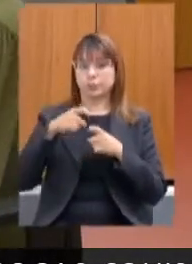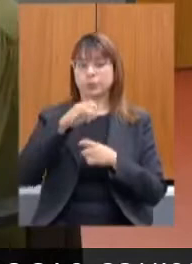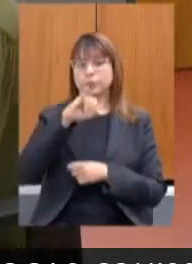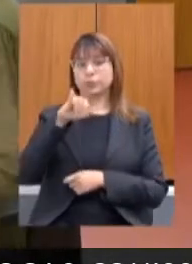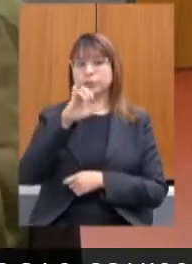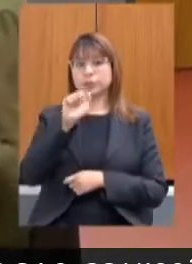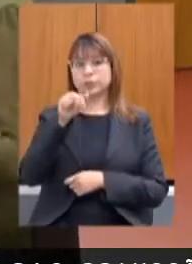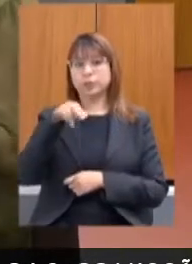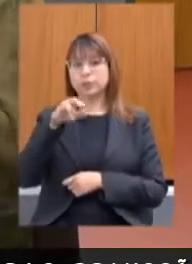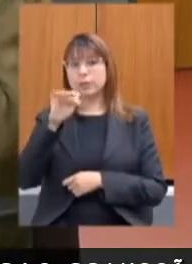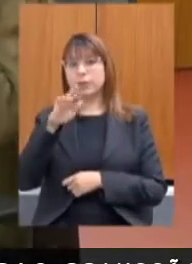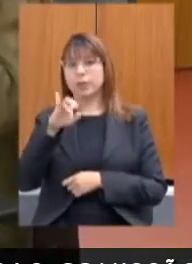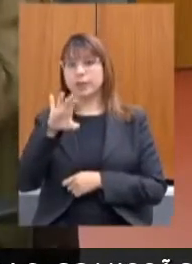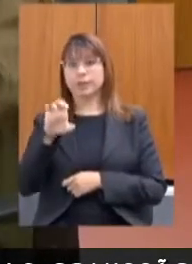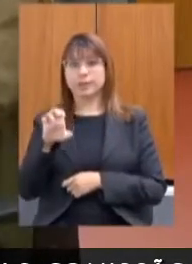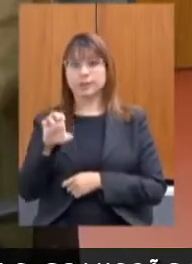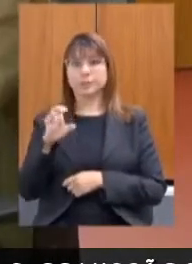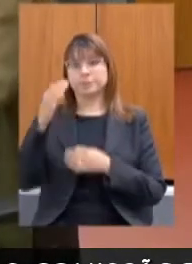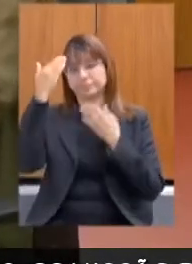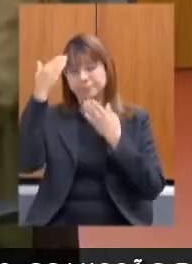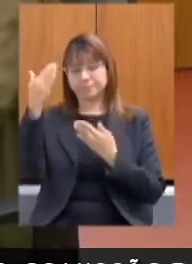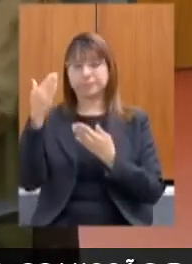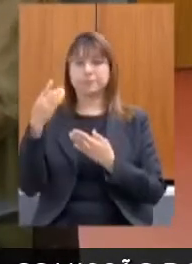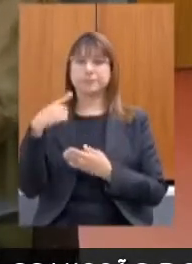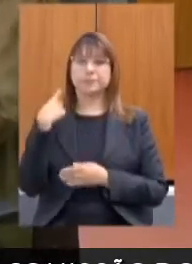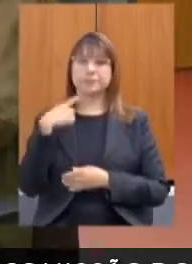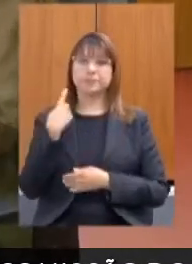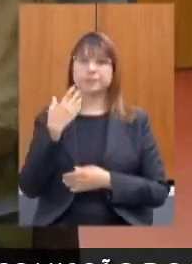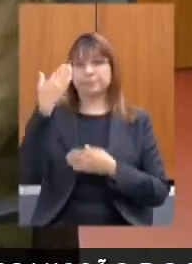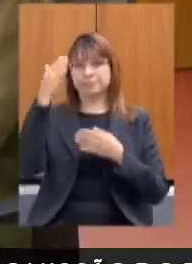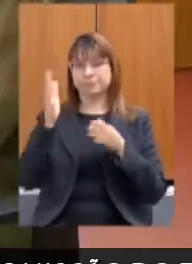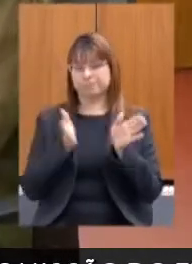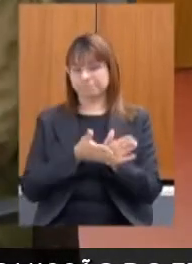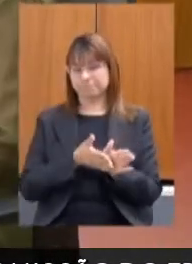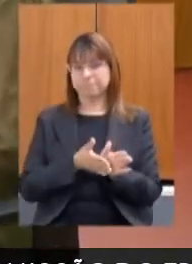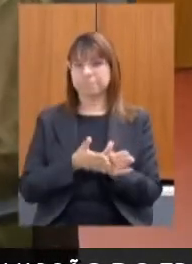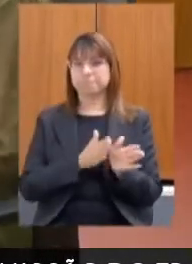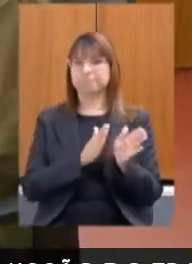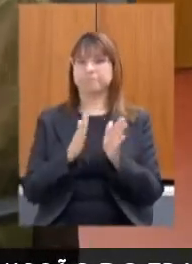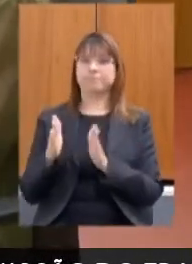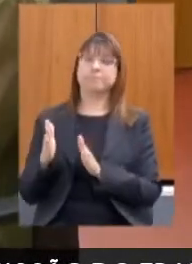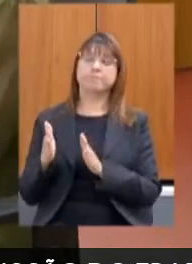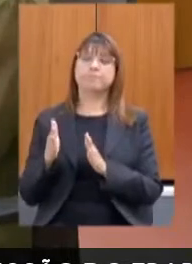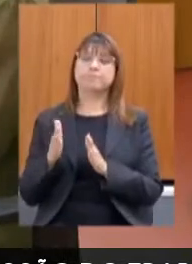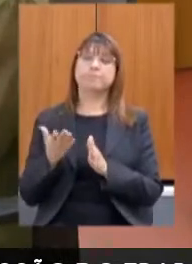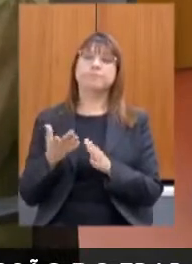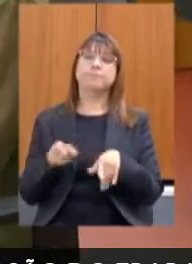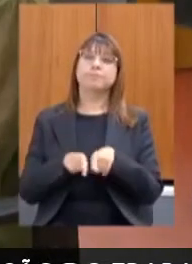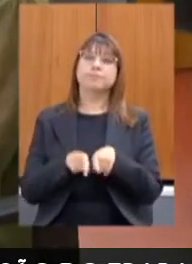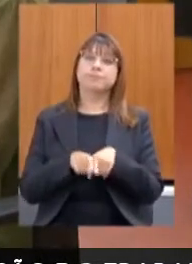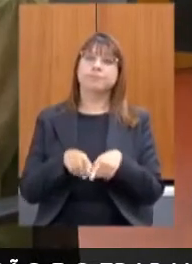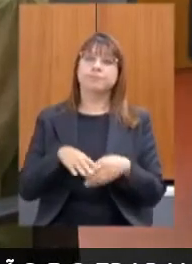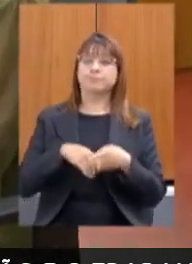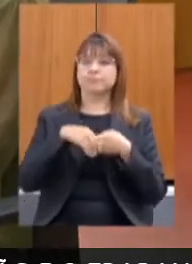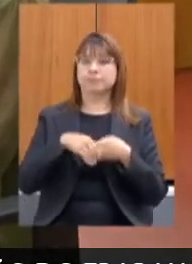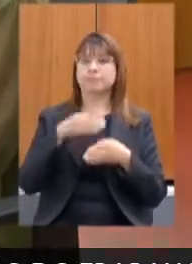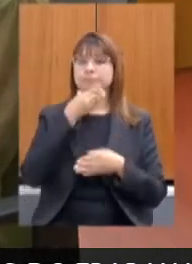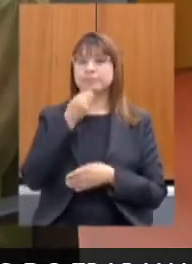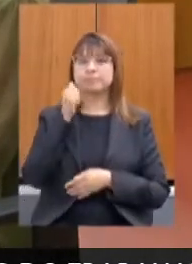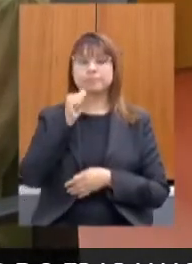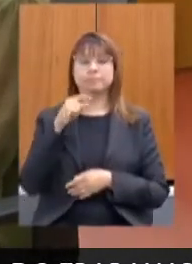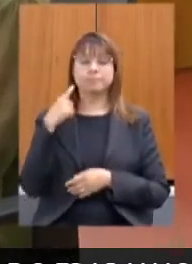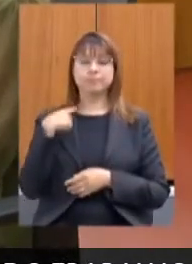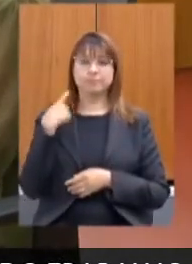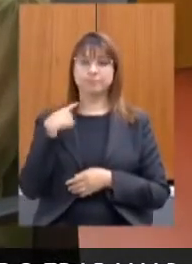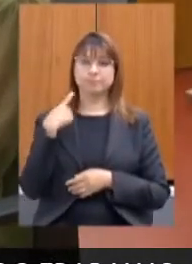muito obrigado deputada Leninha parabéns pela condição dos trabalhos cumprimento aos deputados aqui presentes aos deputados também que